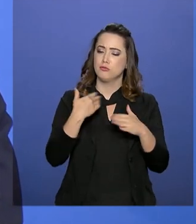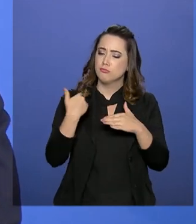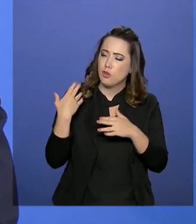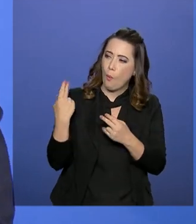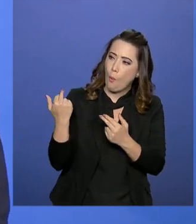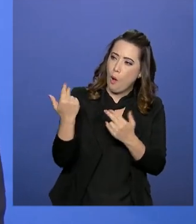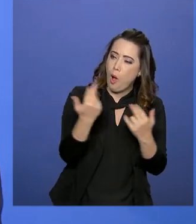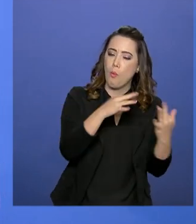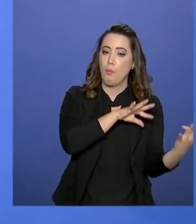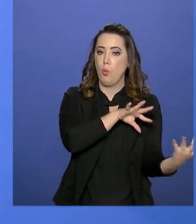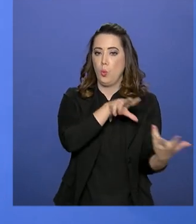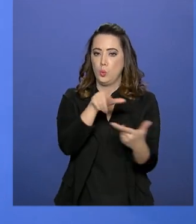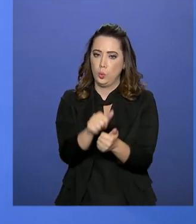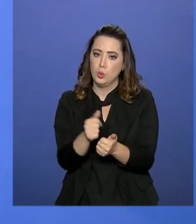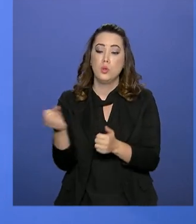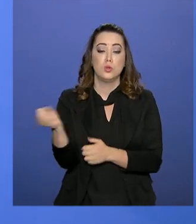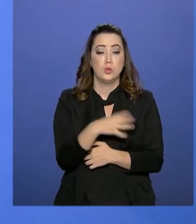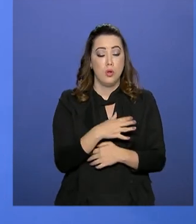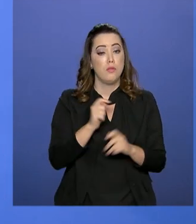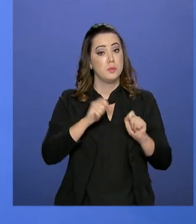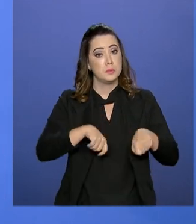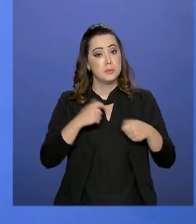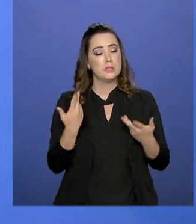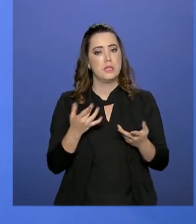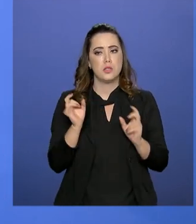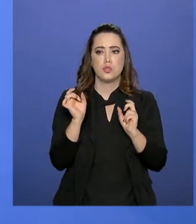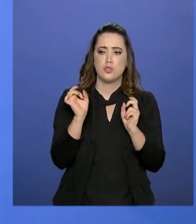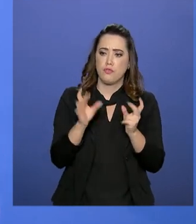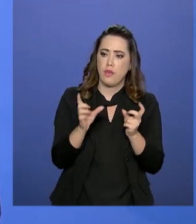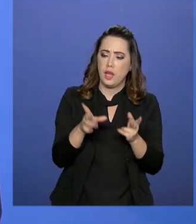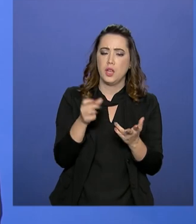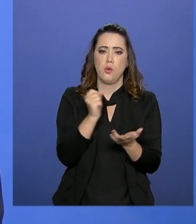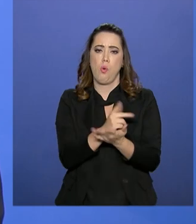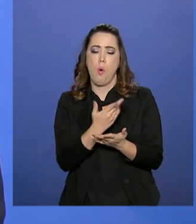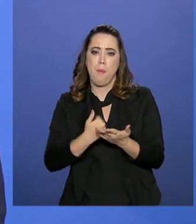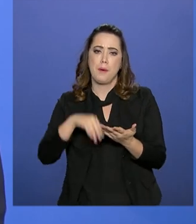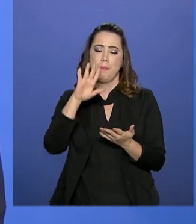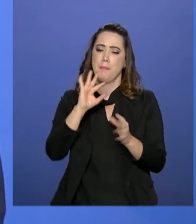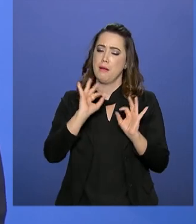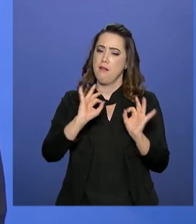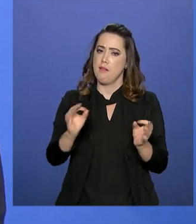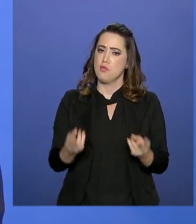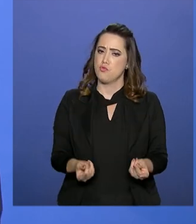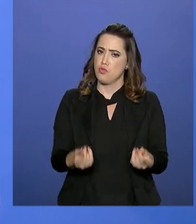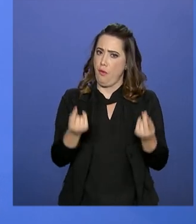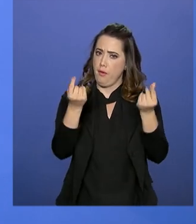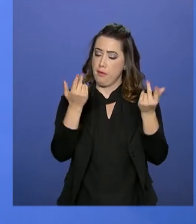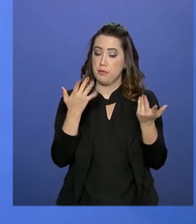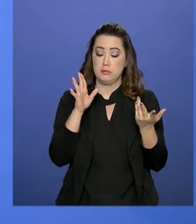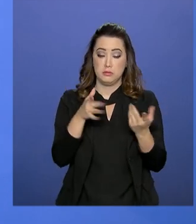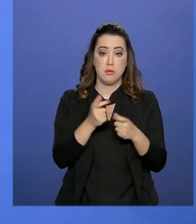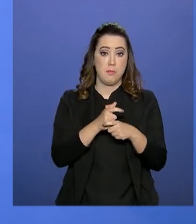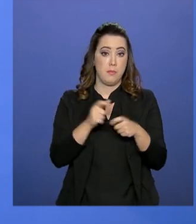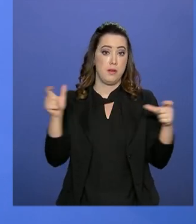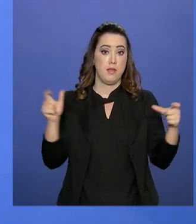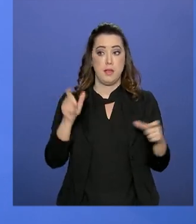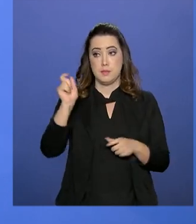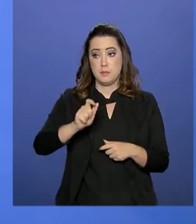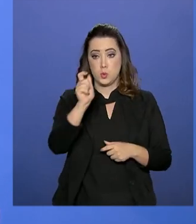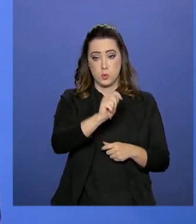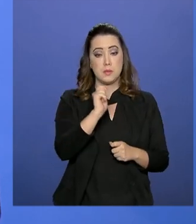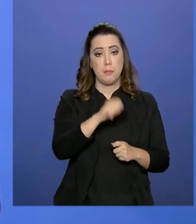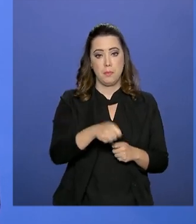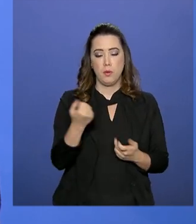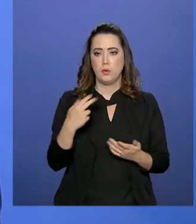mundial, adotando um novo modelo de negócios mais rentável, de ampliar sua rede de clientes e